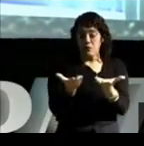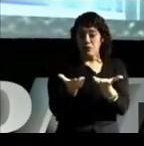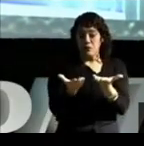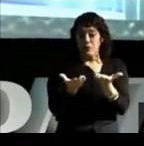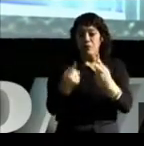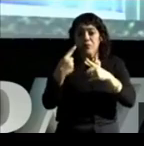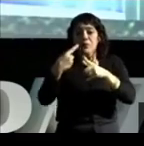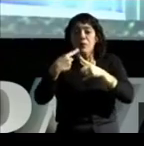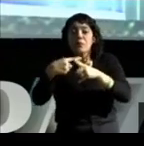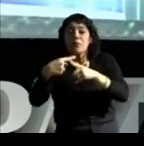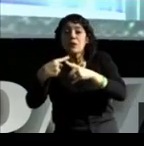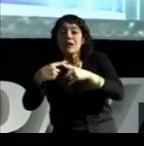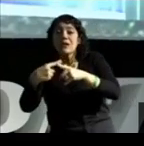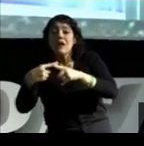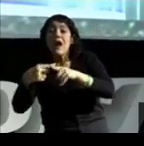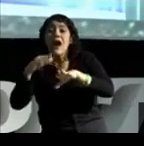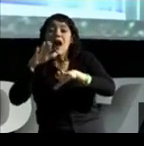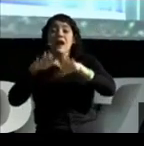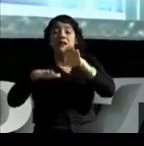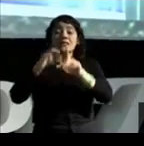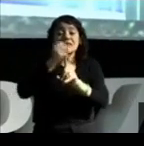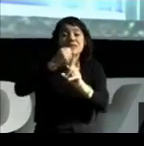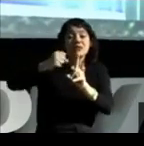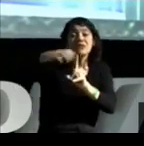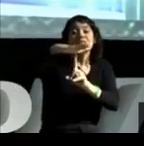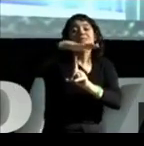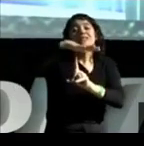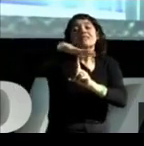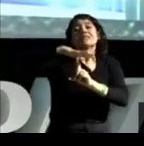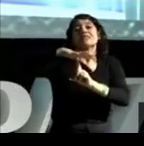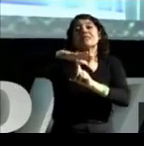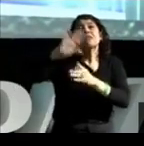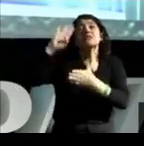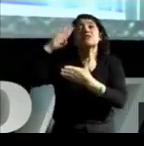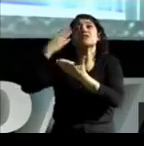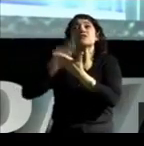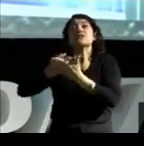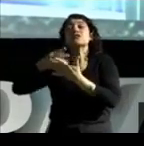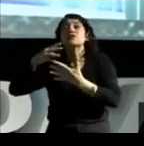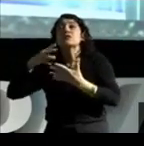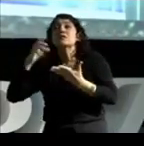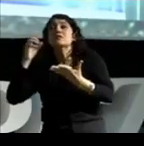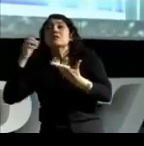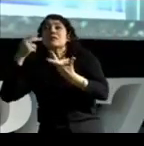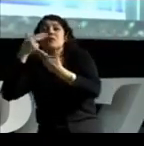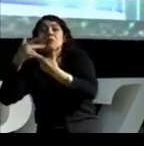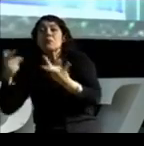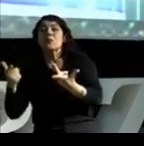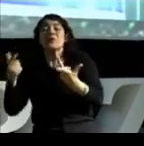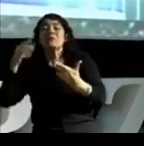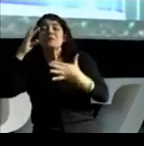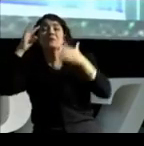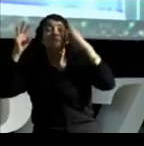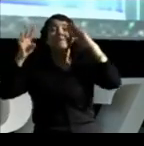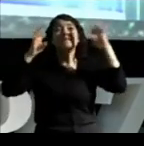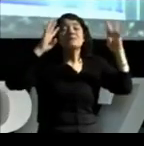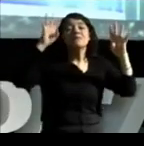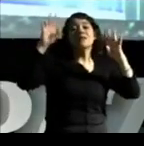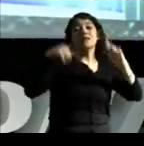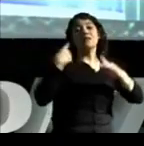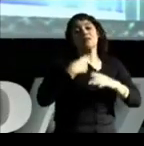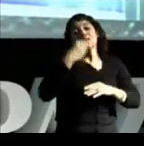arrebatados por essa sociedade iludida, nós esquecemos até